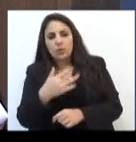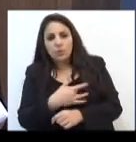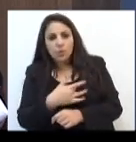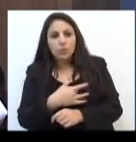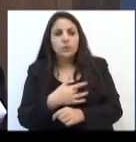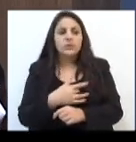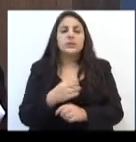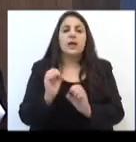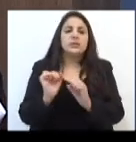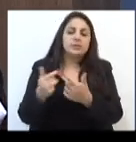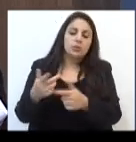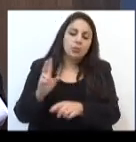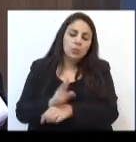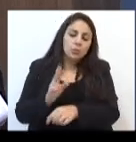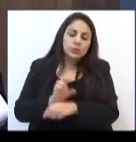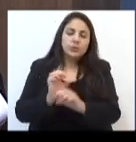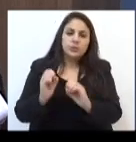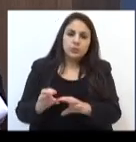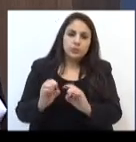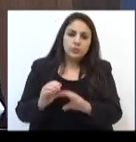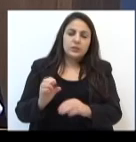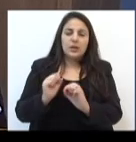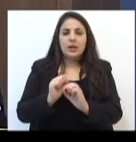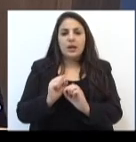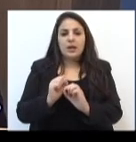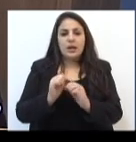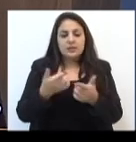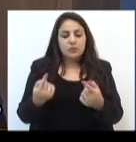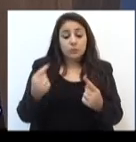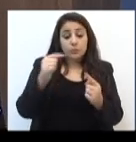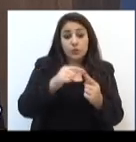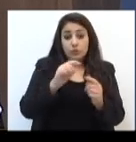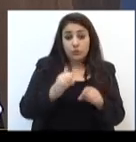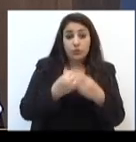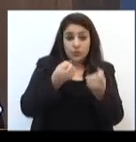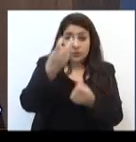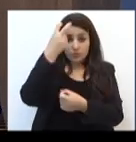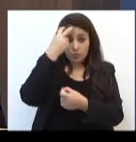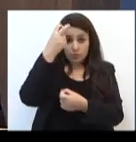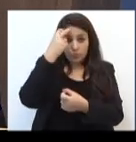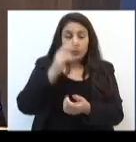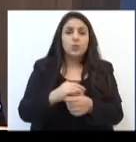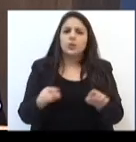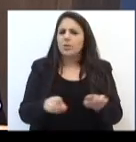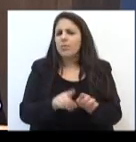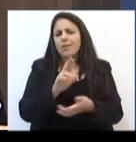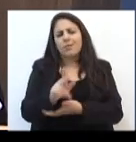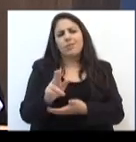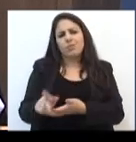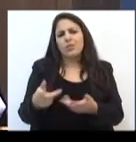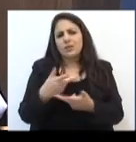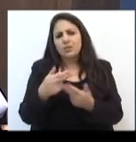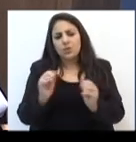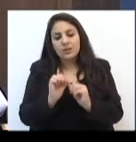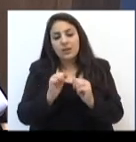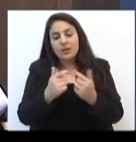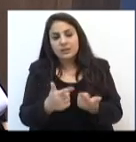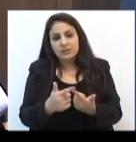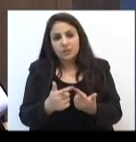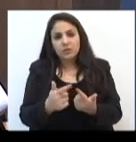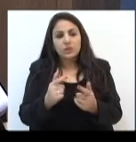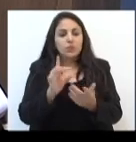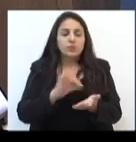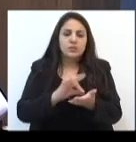ações que cuidam da parte de educação, ações que visam fortalecer a cultura. Enfim, são ações que realmente